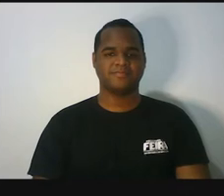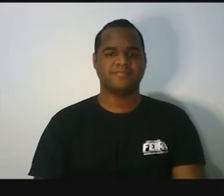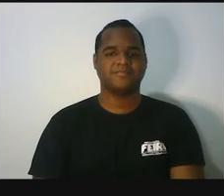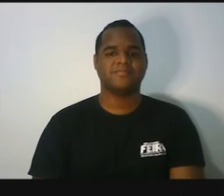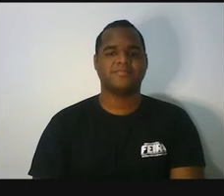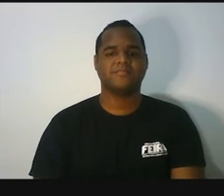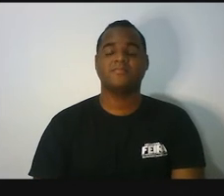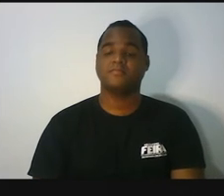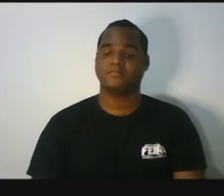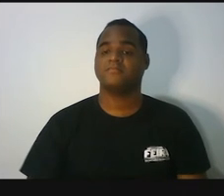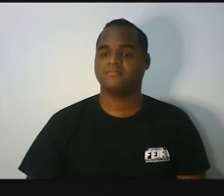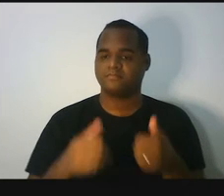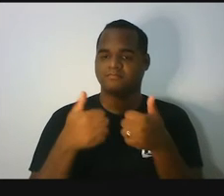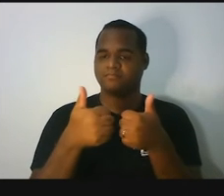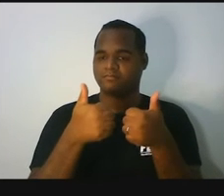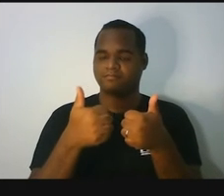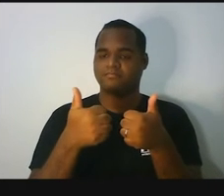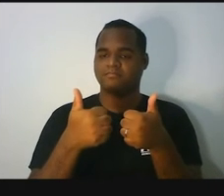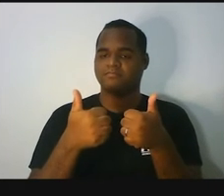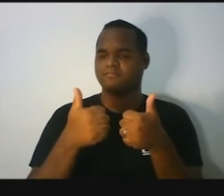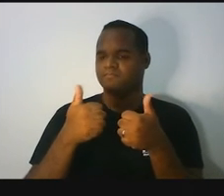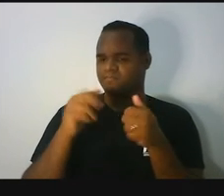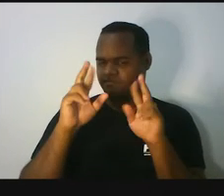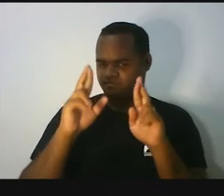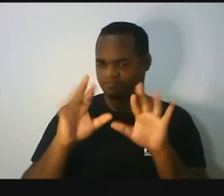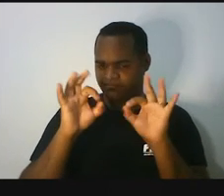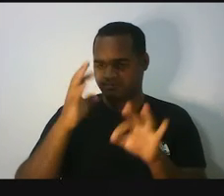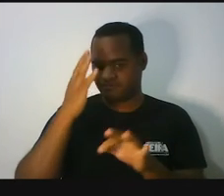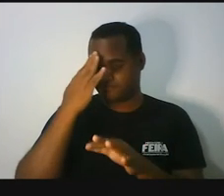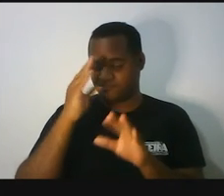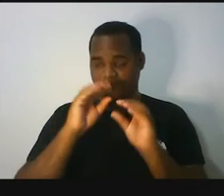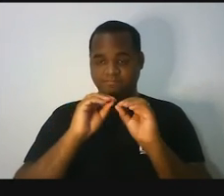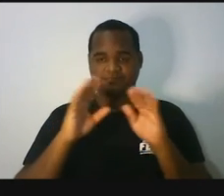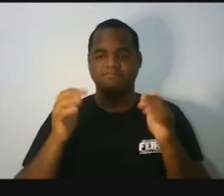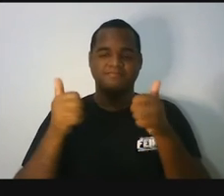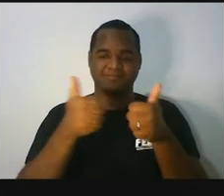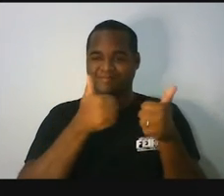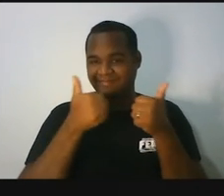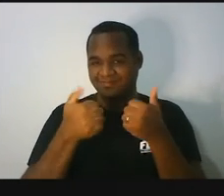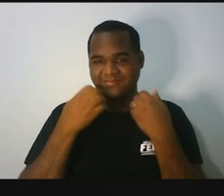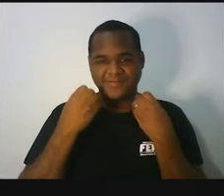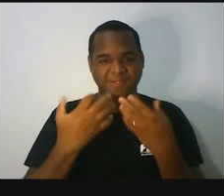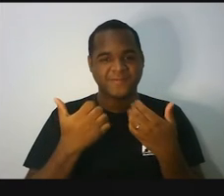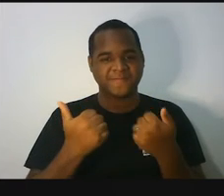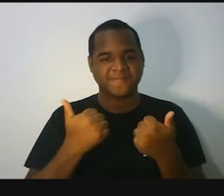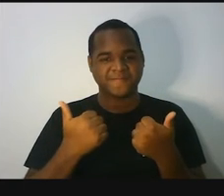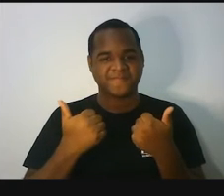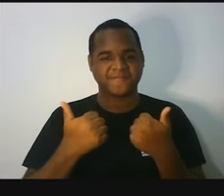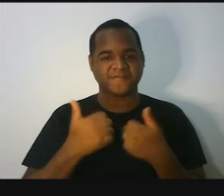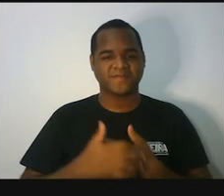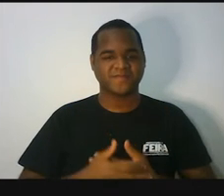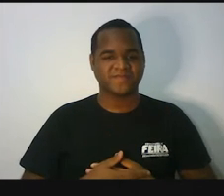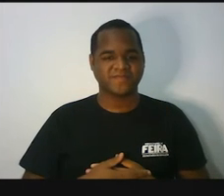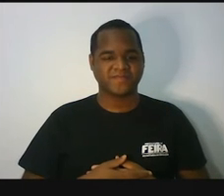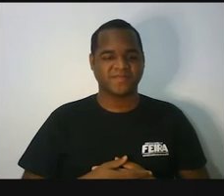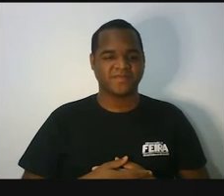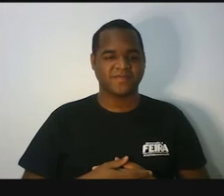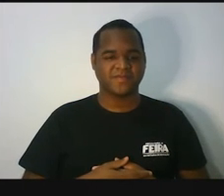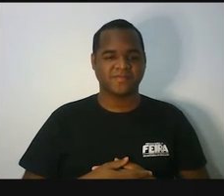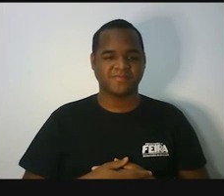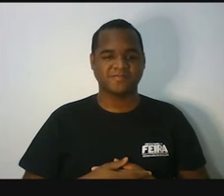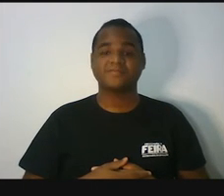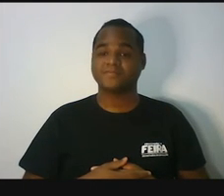Tudo bem? Até aqui tranquilão? Eu espero que sim. Bom, só que aí professor